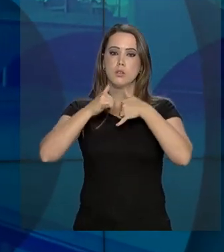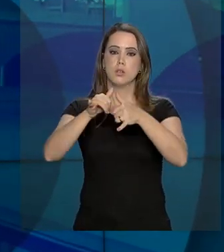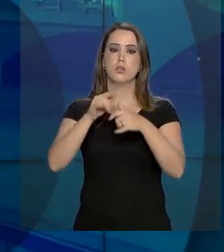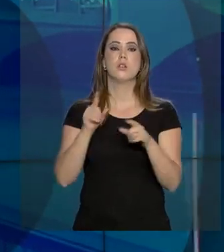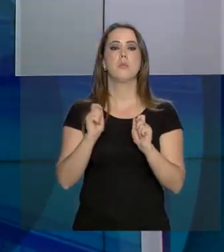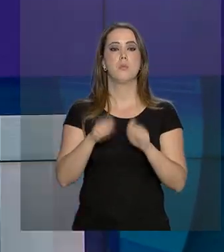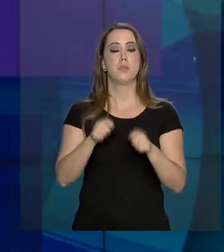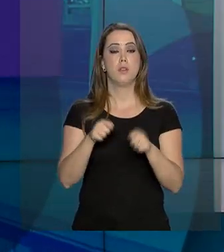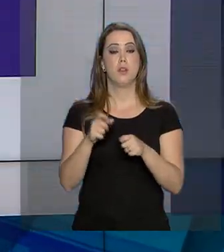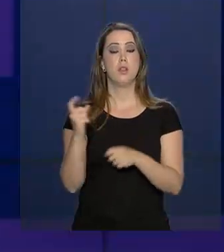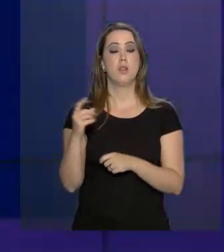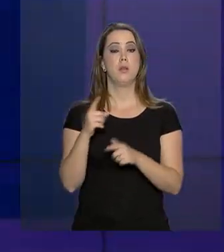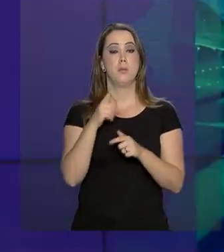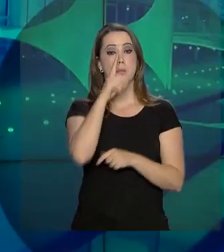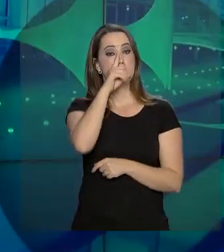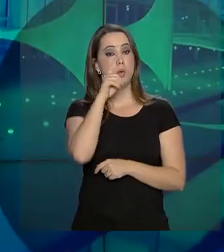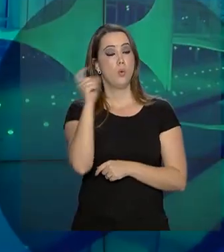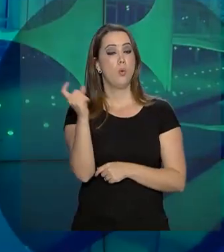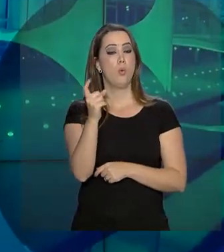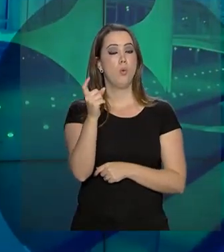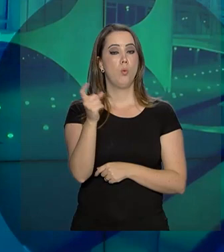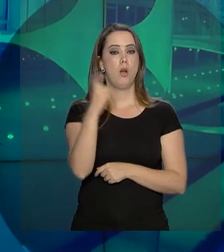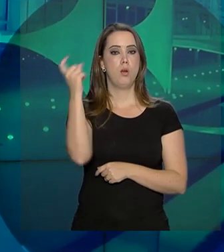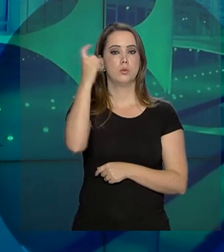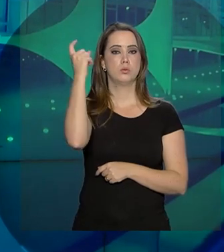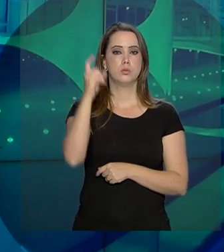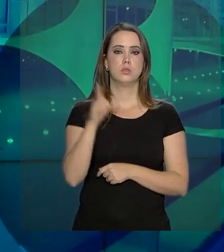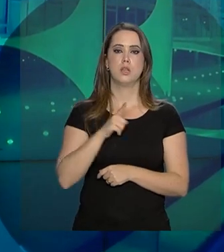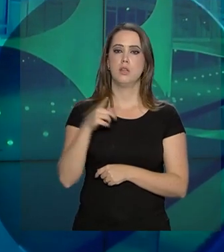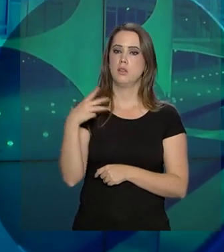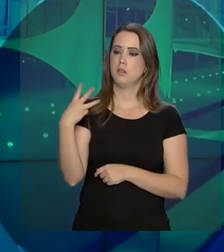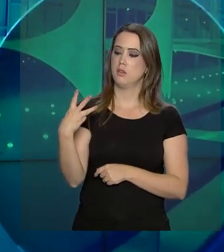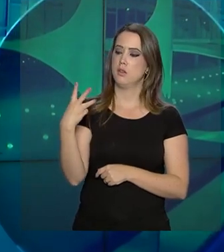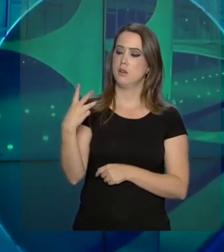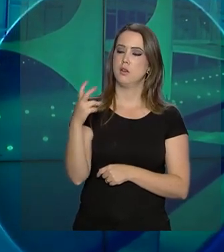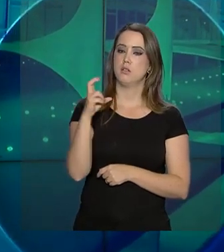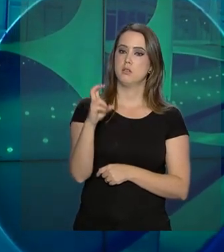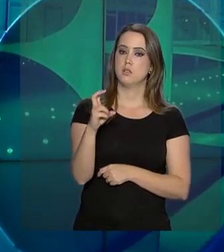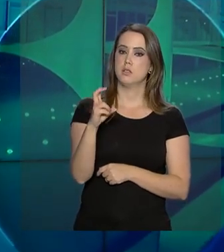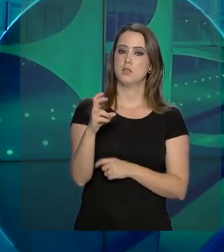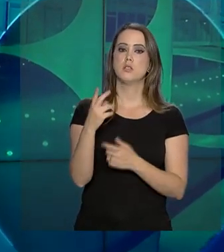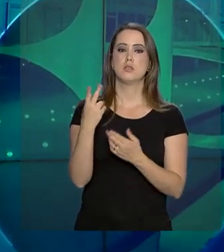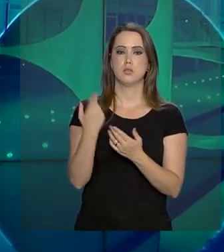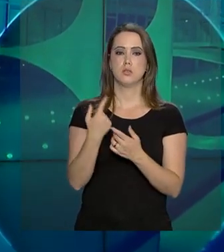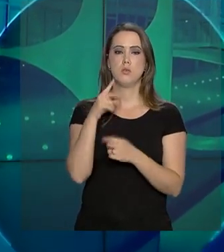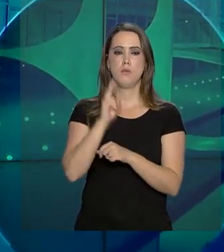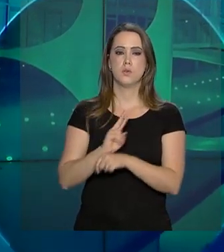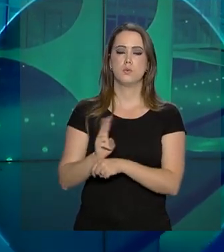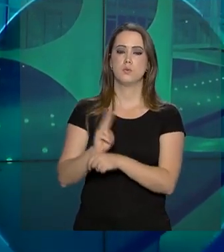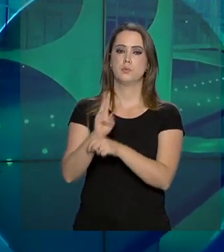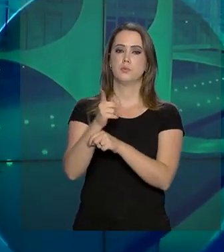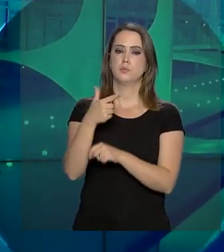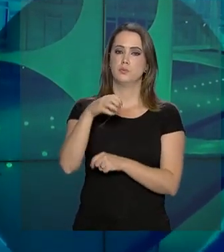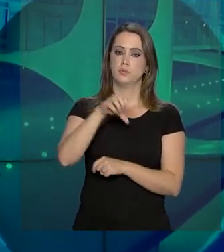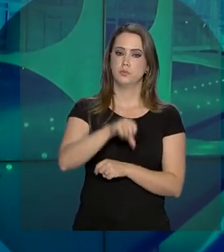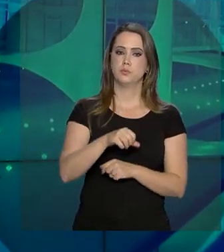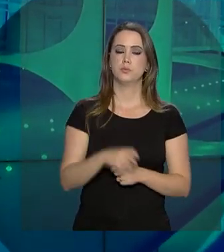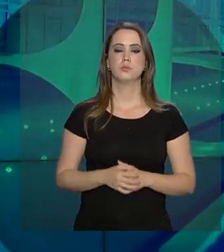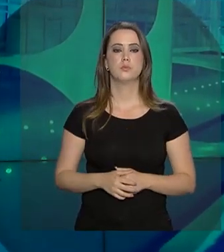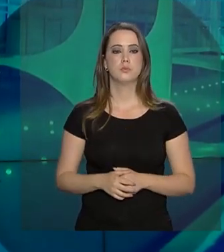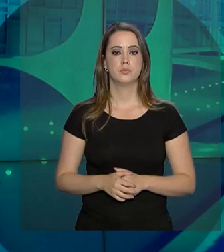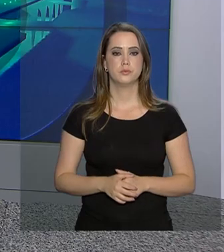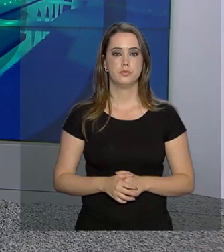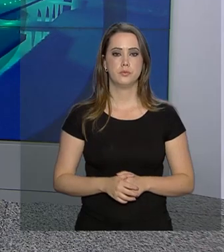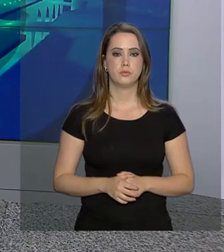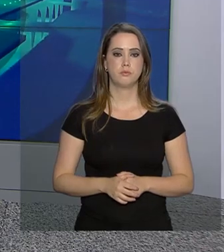um dano potencial alto. Ao todo, 335 empreendimentos serão vistoriados em 2019.